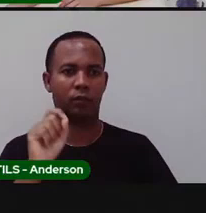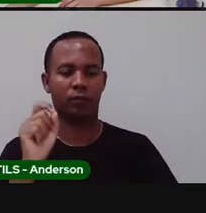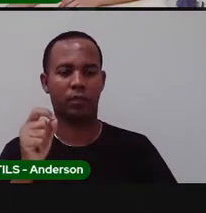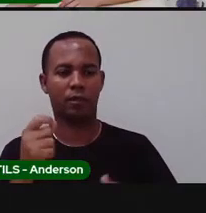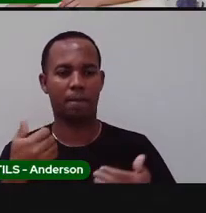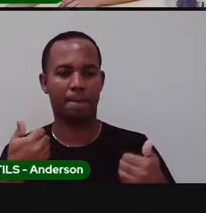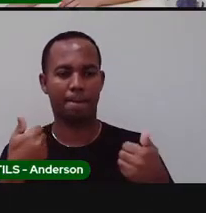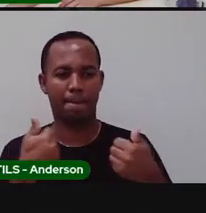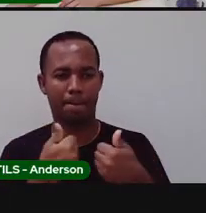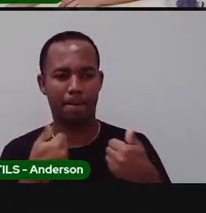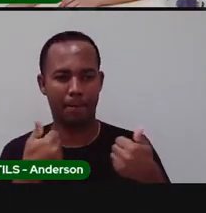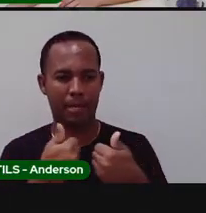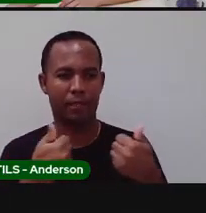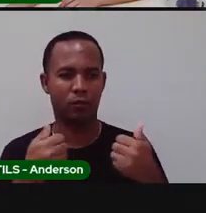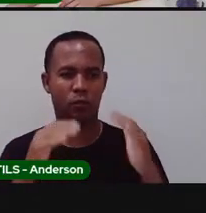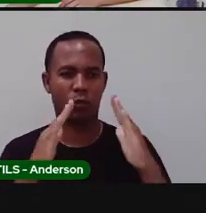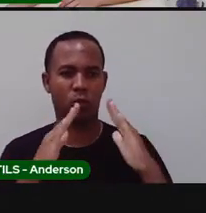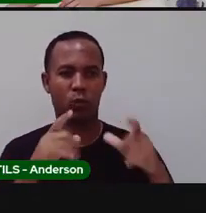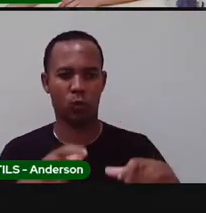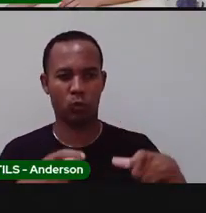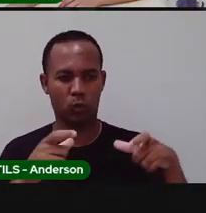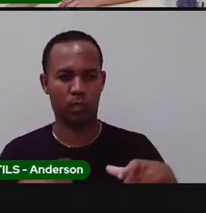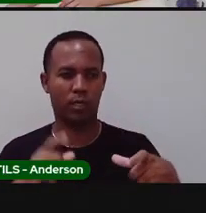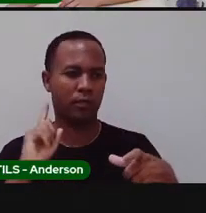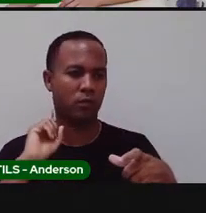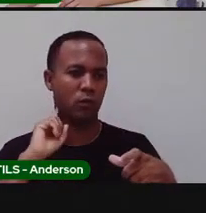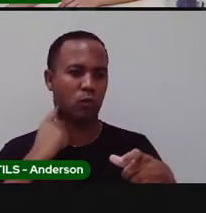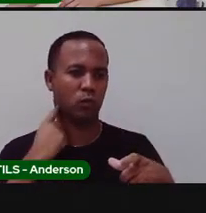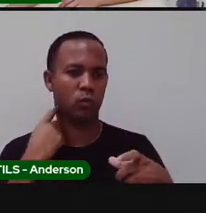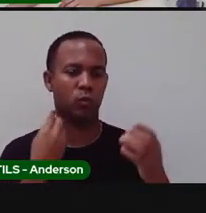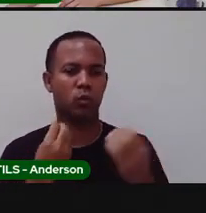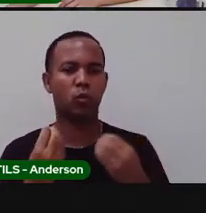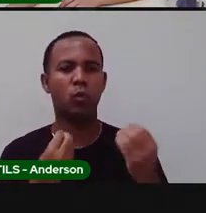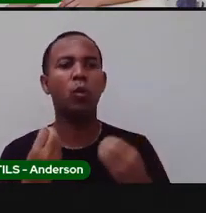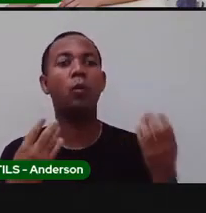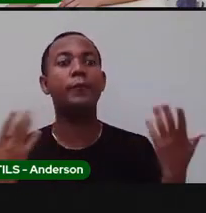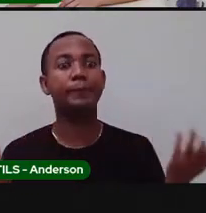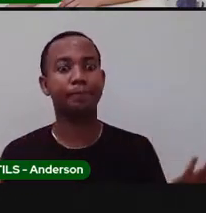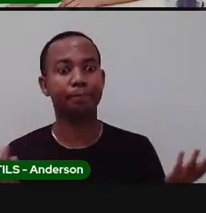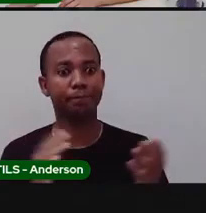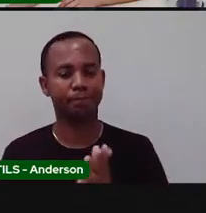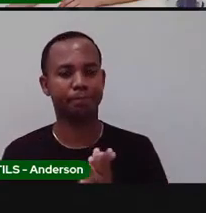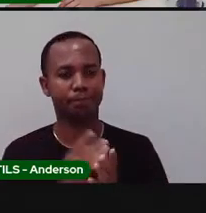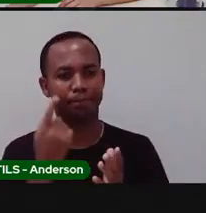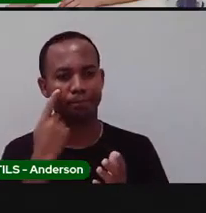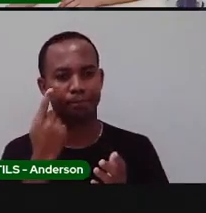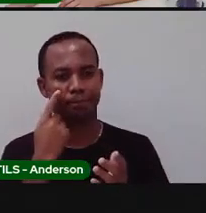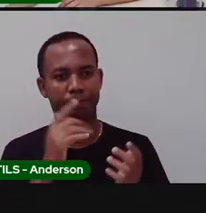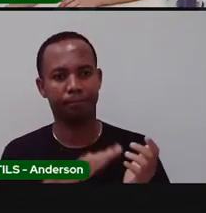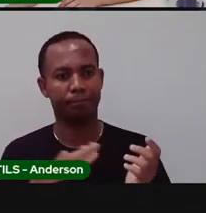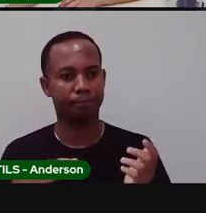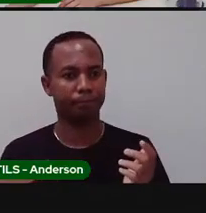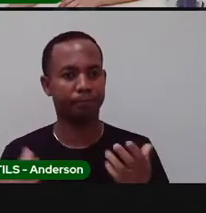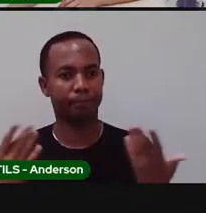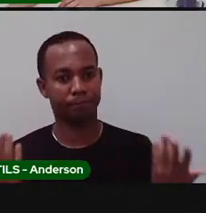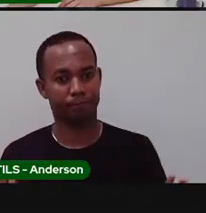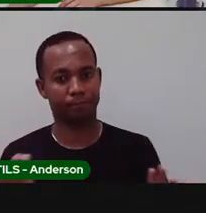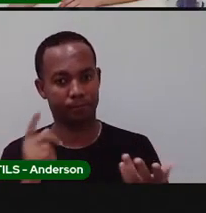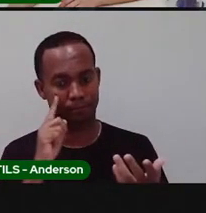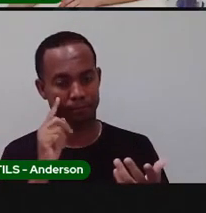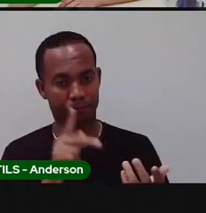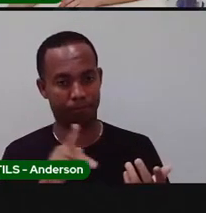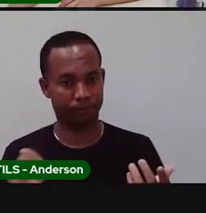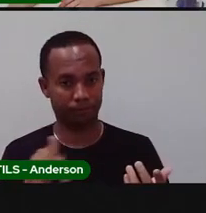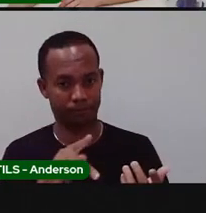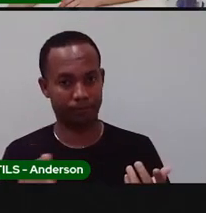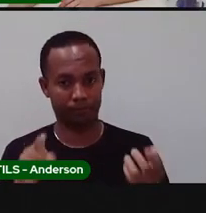bem suja. e a Pró falou, olha, o erro não está só no fato do riacho ser sujo, da criança estar só também. E quer a Pró falou isso